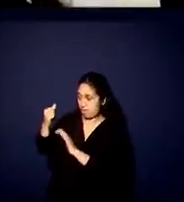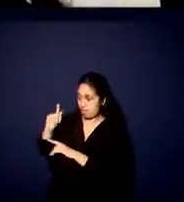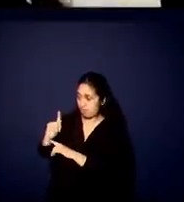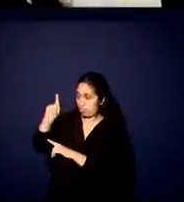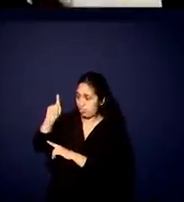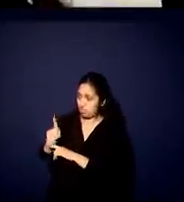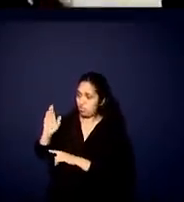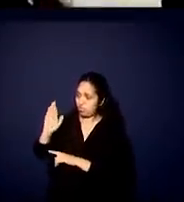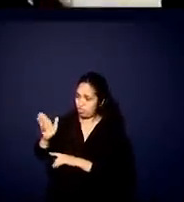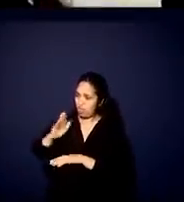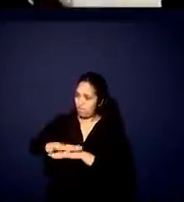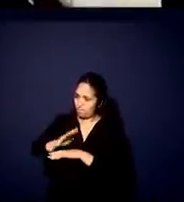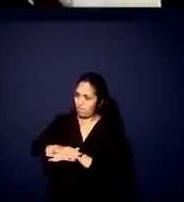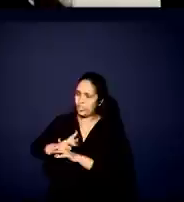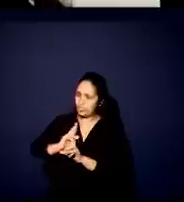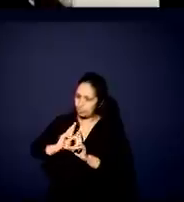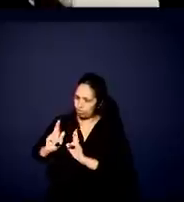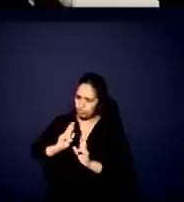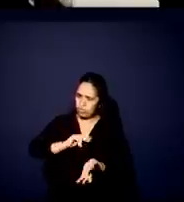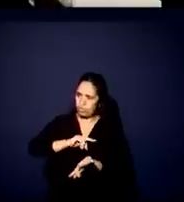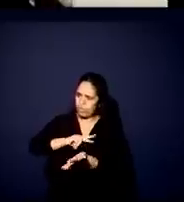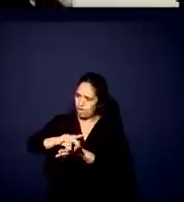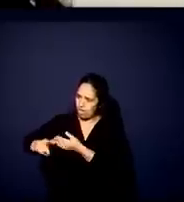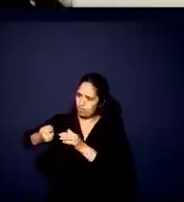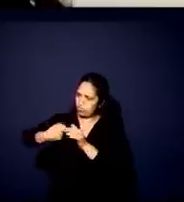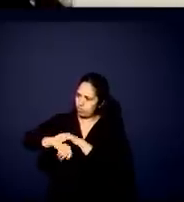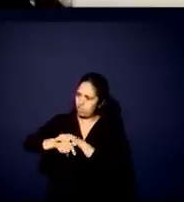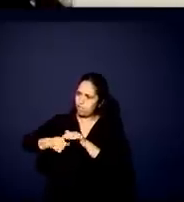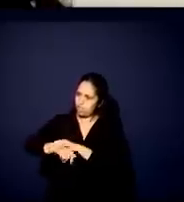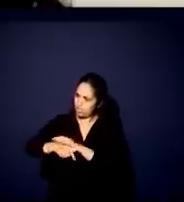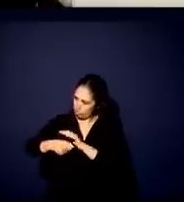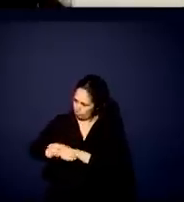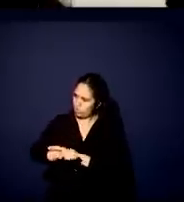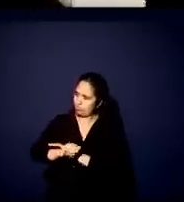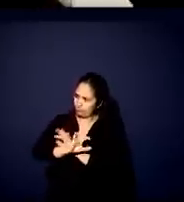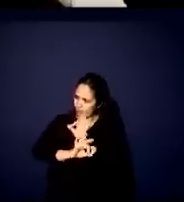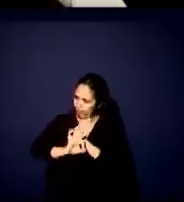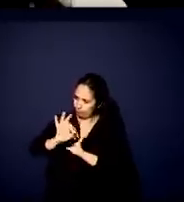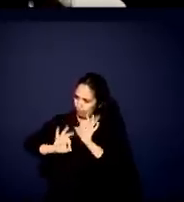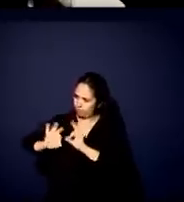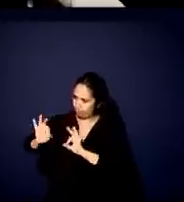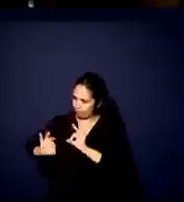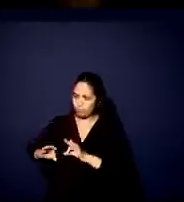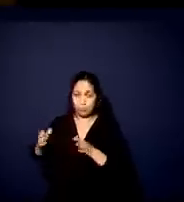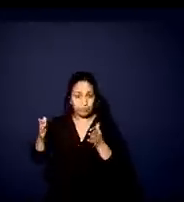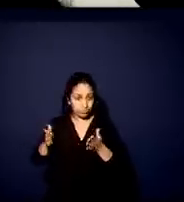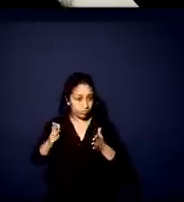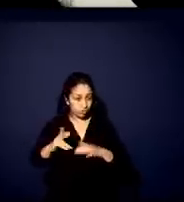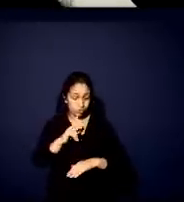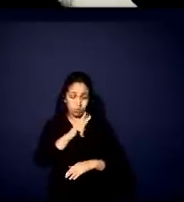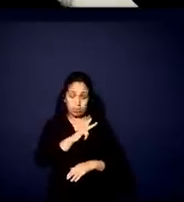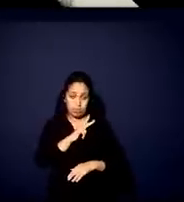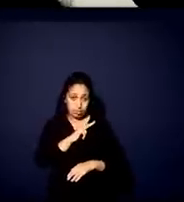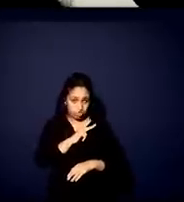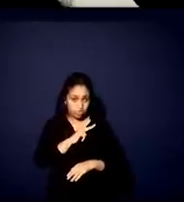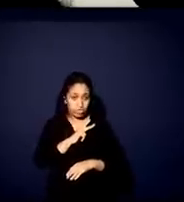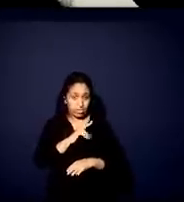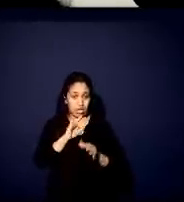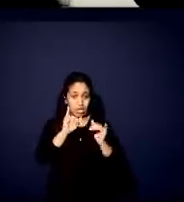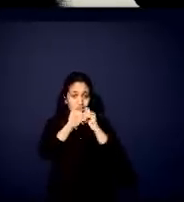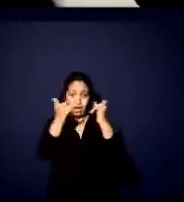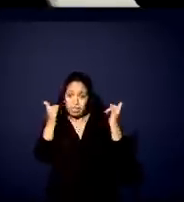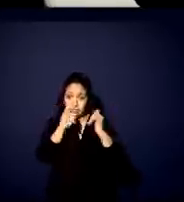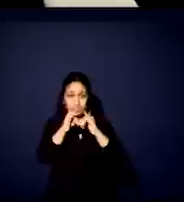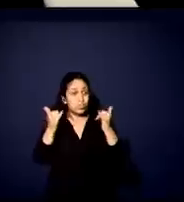concessão, muita rodovia, muitos investimentos em infraestrutura, mas agora vai ter a privatização da companhia de energia